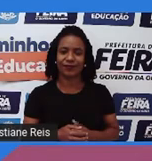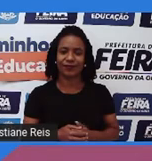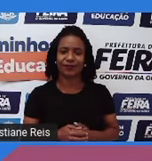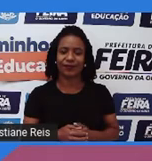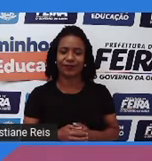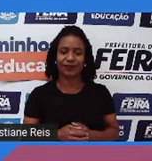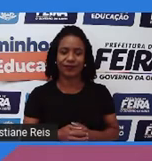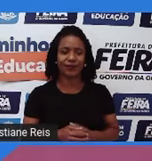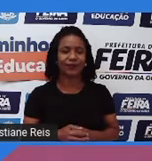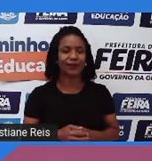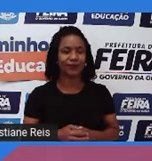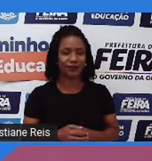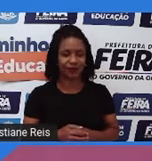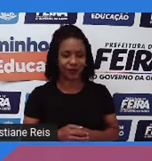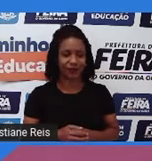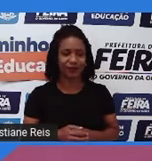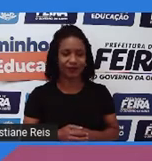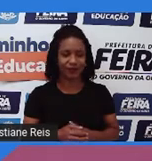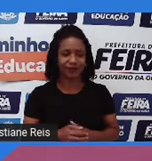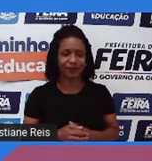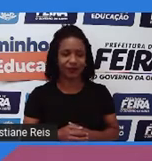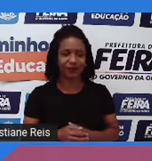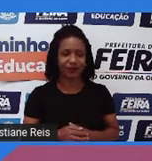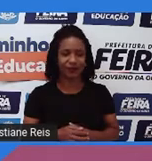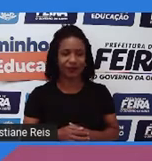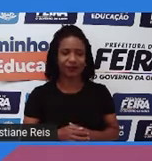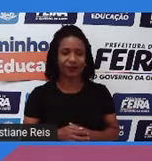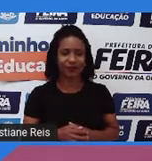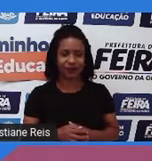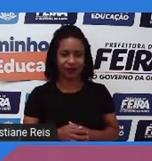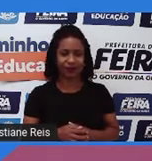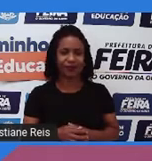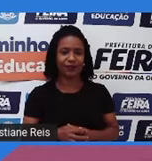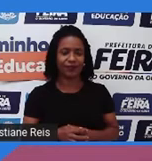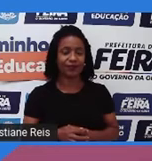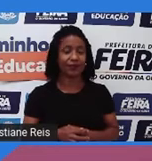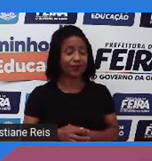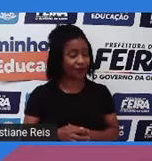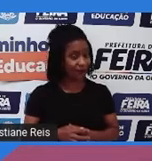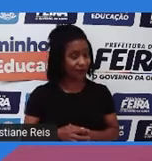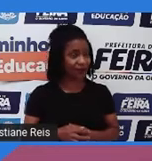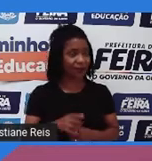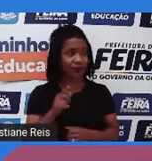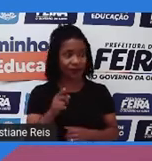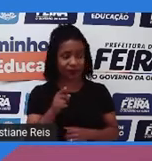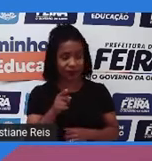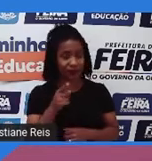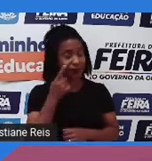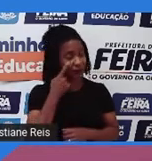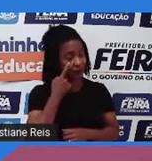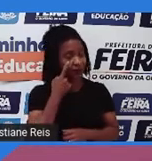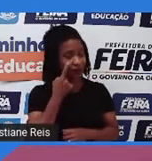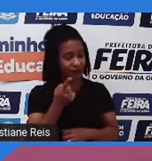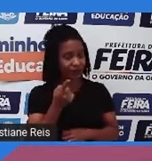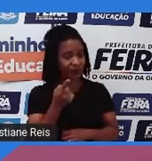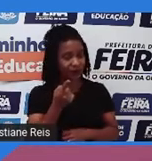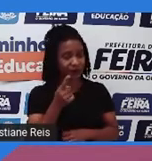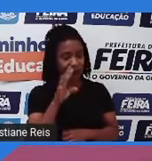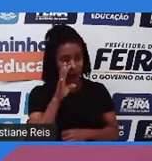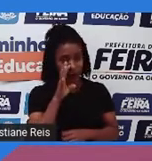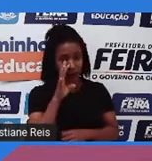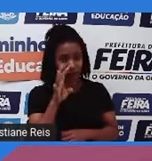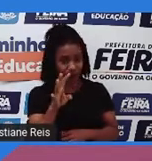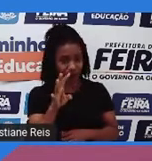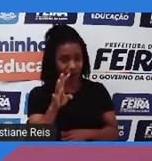secure site? Então, look closely, está chamando a sua atenção, certo? Observe com atenção.